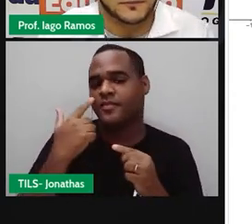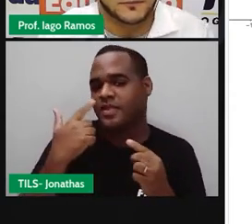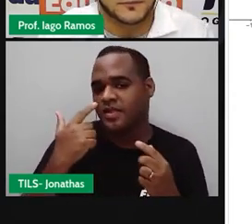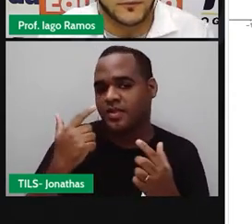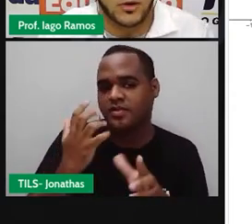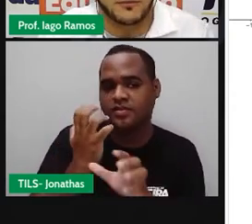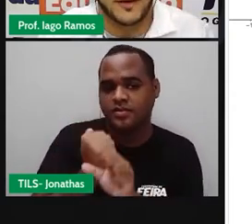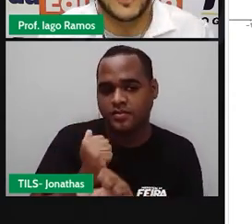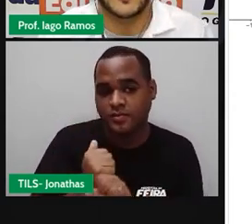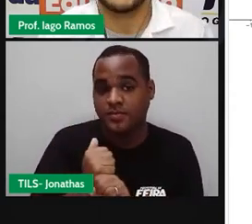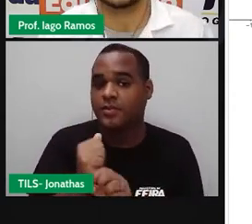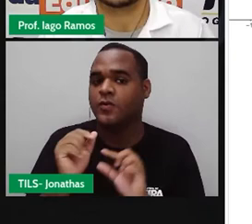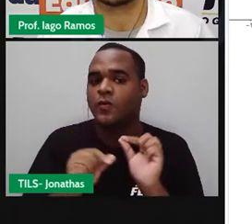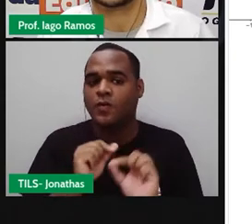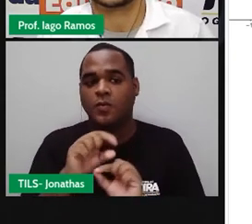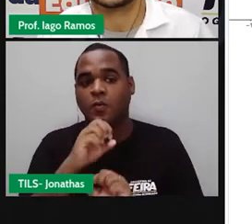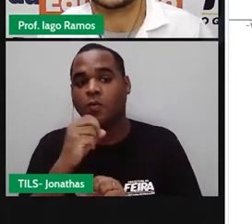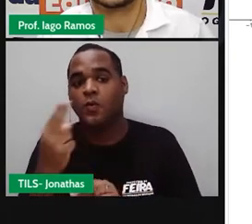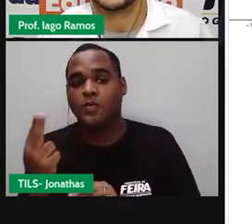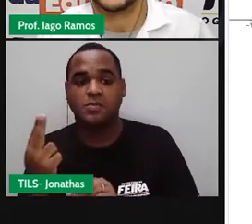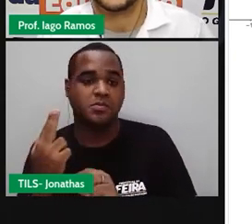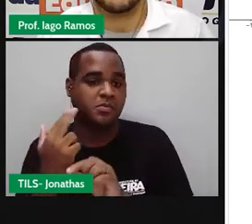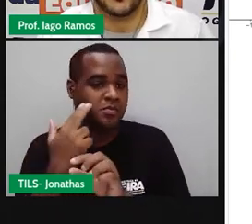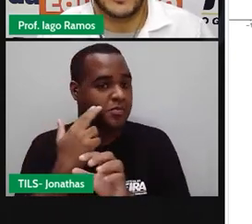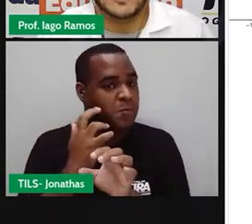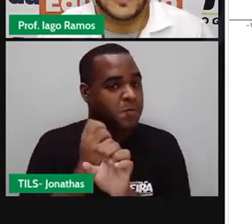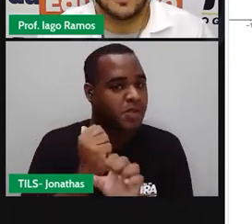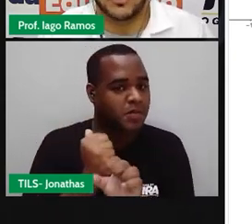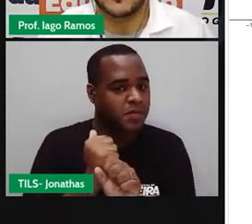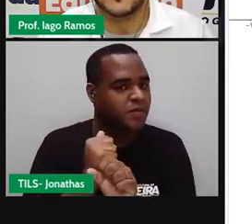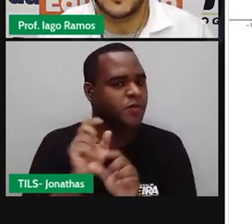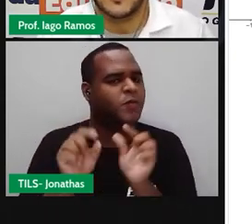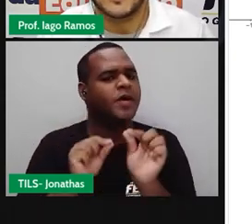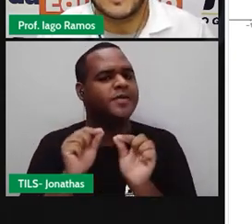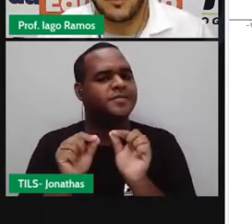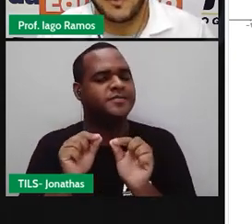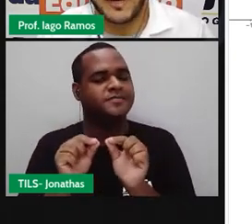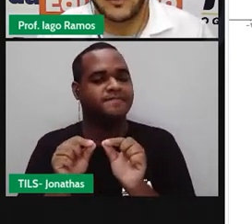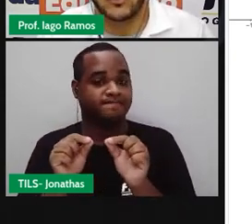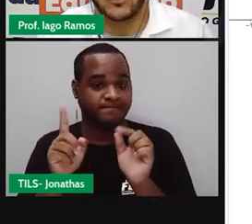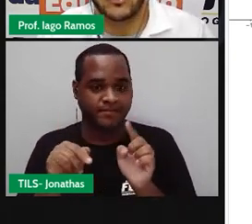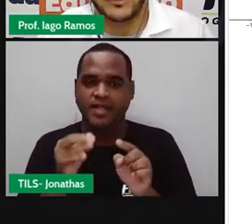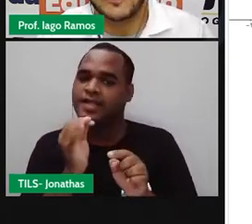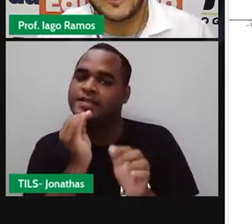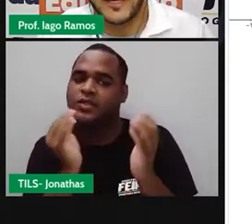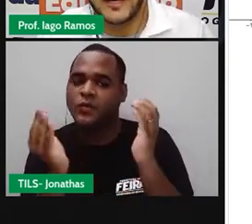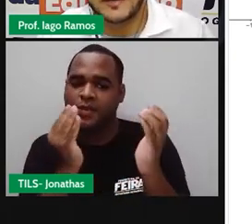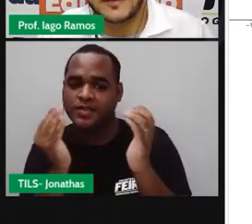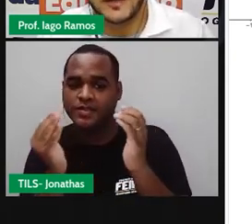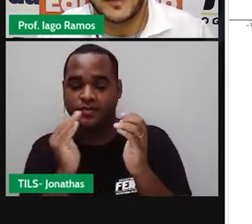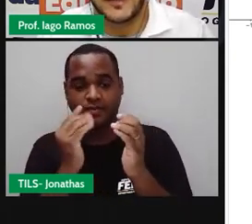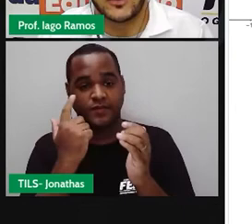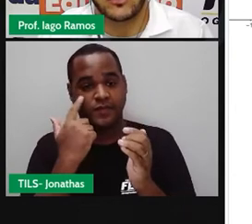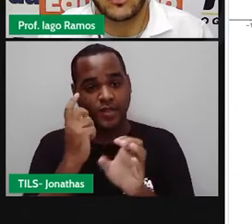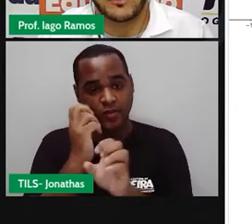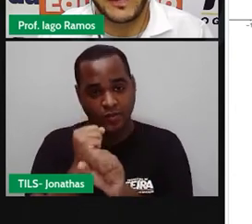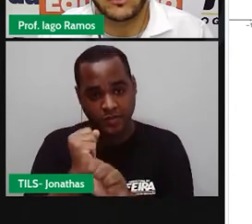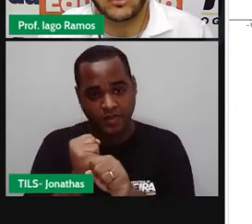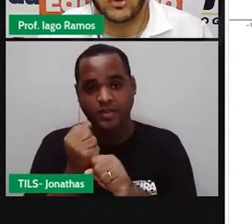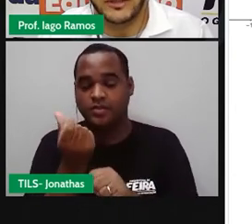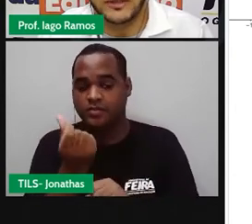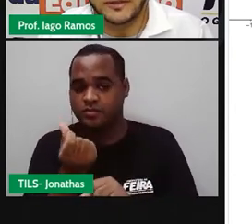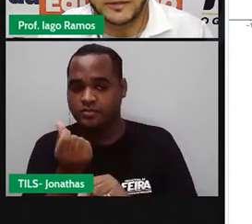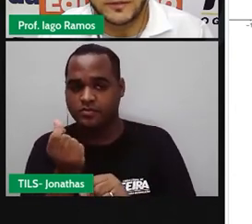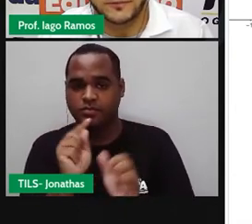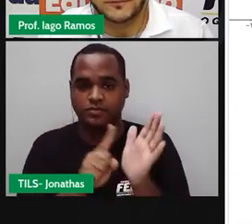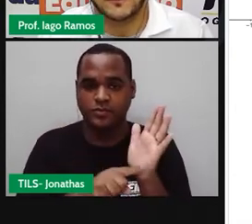ou ver quem é menor. Por exemplo, se eu pego o número seis e o número